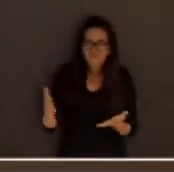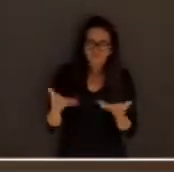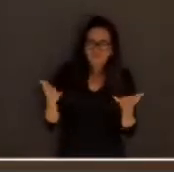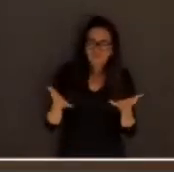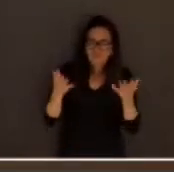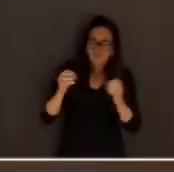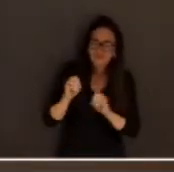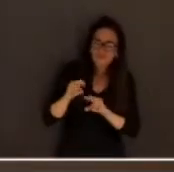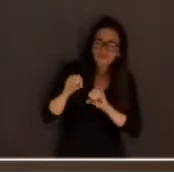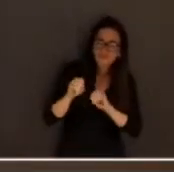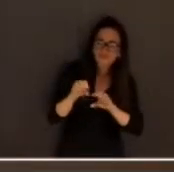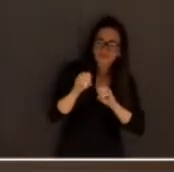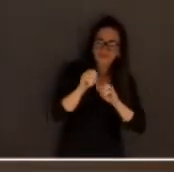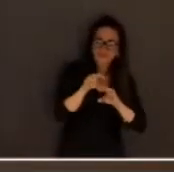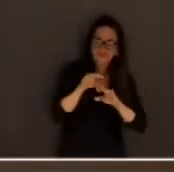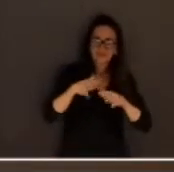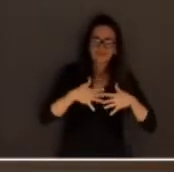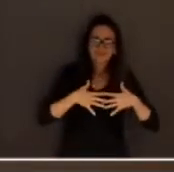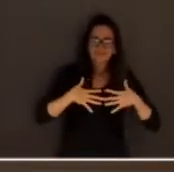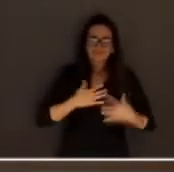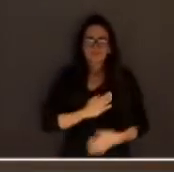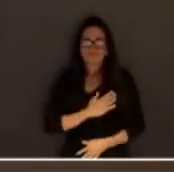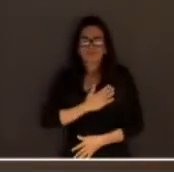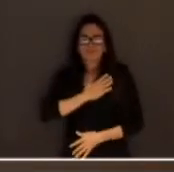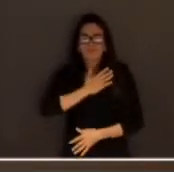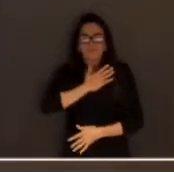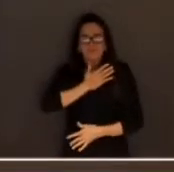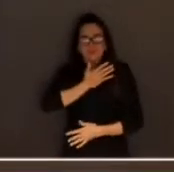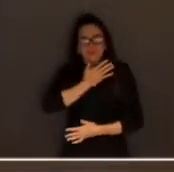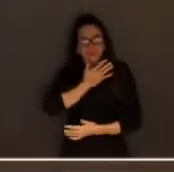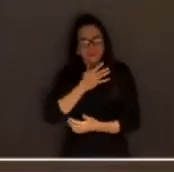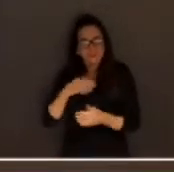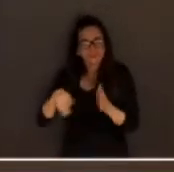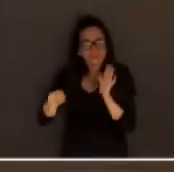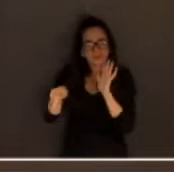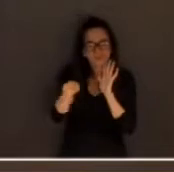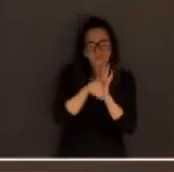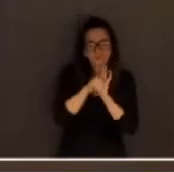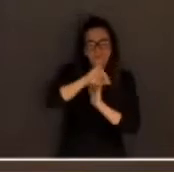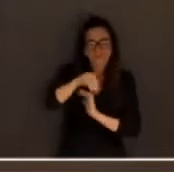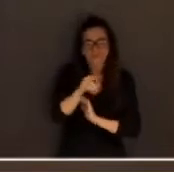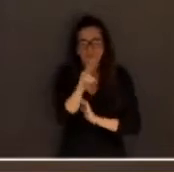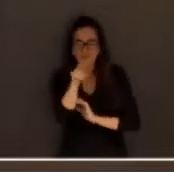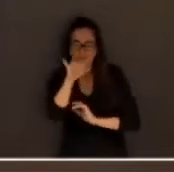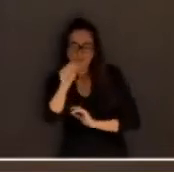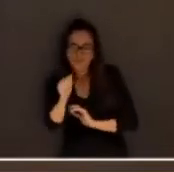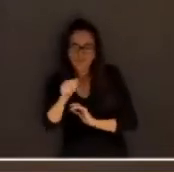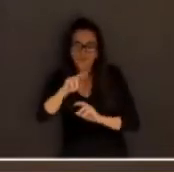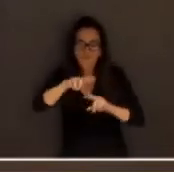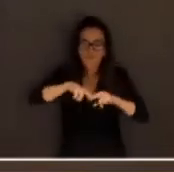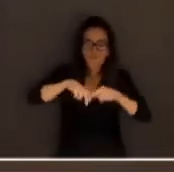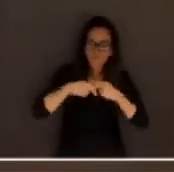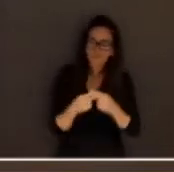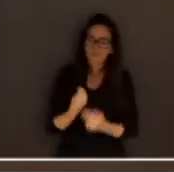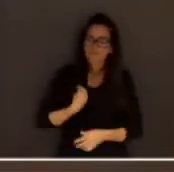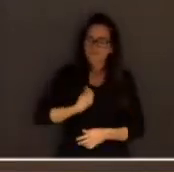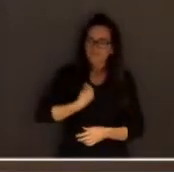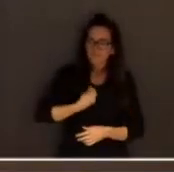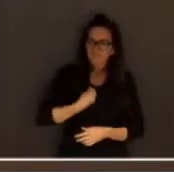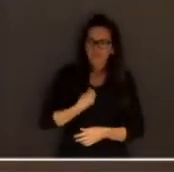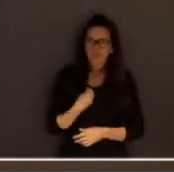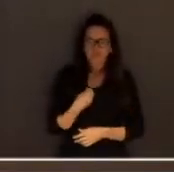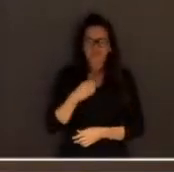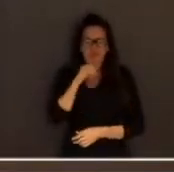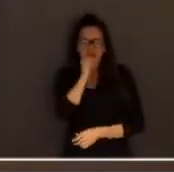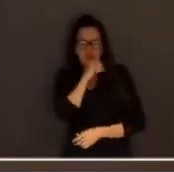ela nos causa apaixonada pela causa do júri, pela causa da vida, um colega que não tem sábado, não tem